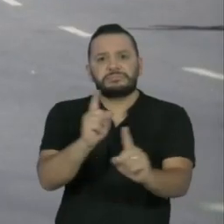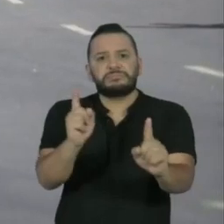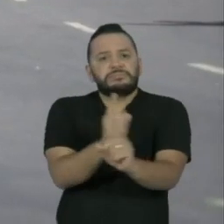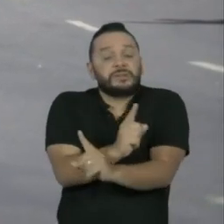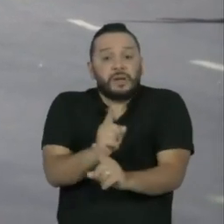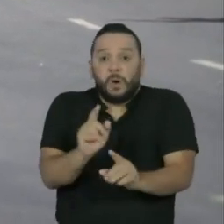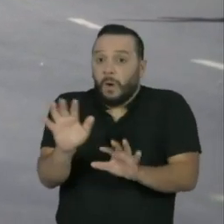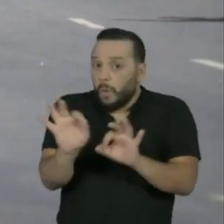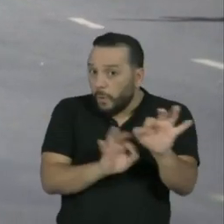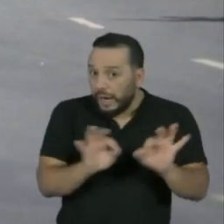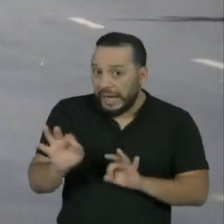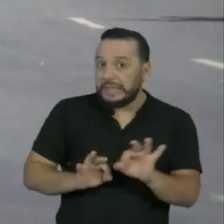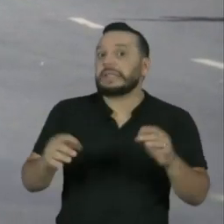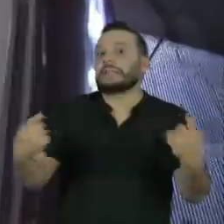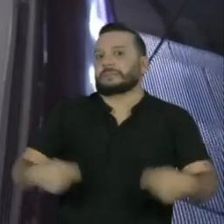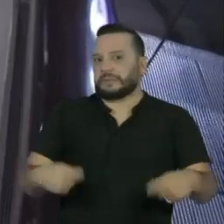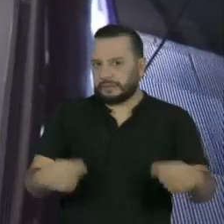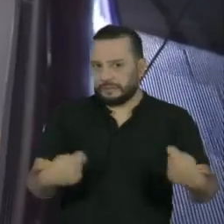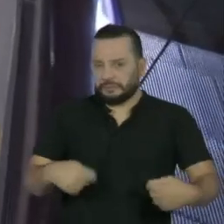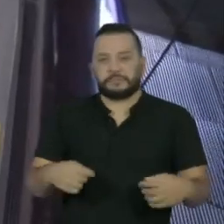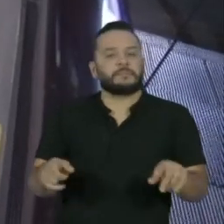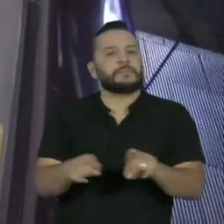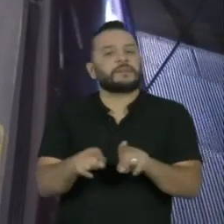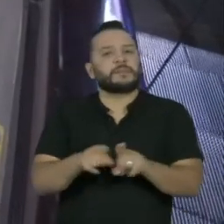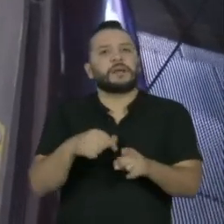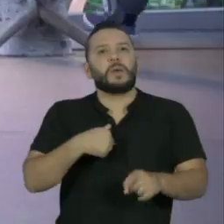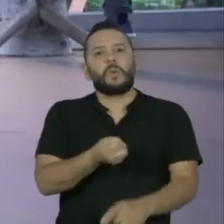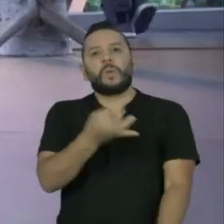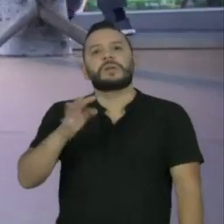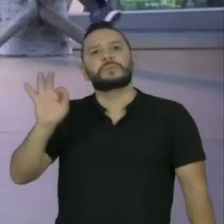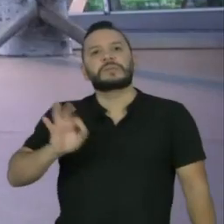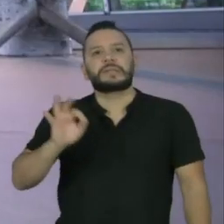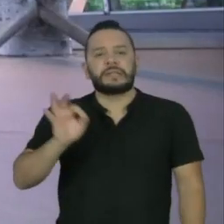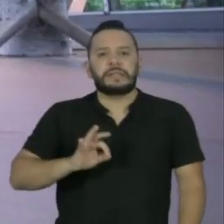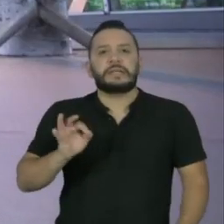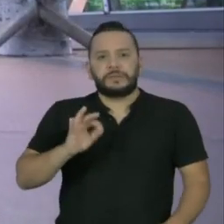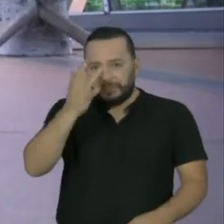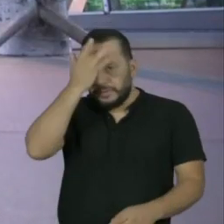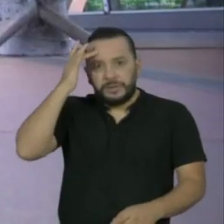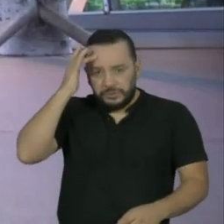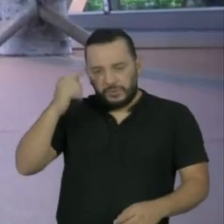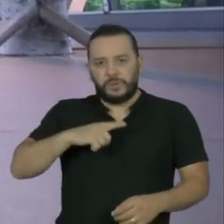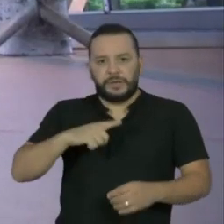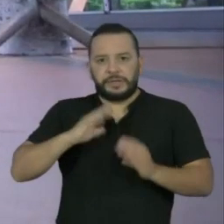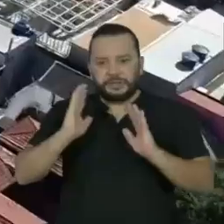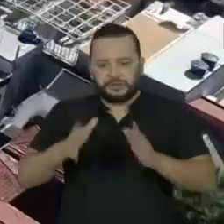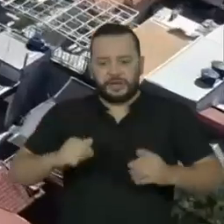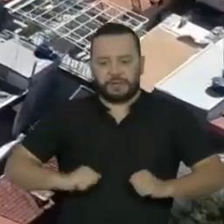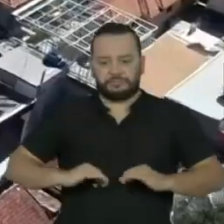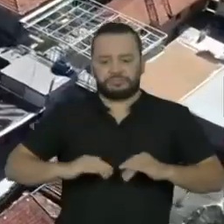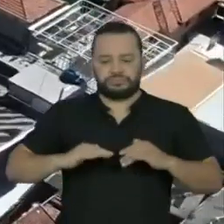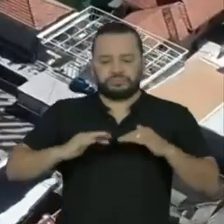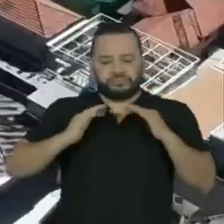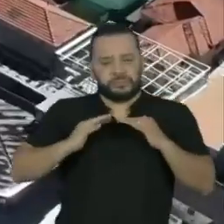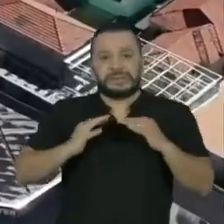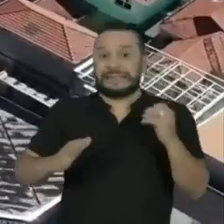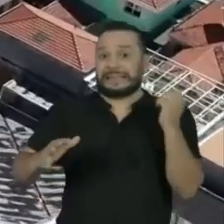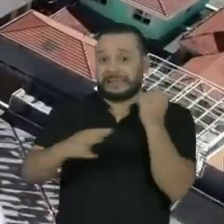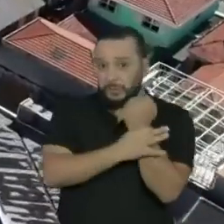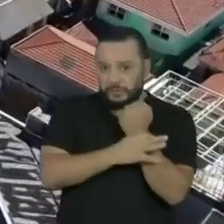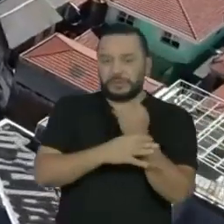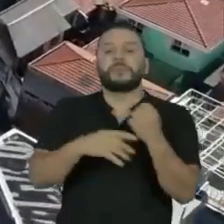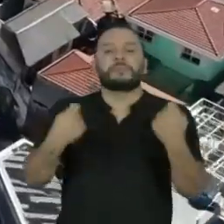O que os cientistas ainda não sabem é o percentual seguro de pessoas imunizadas. Por isso, é necessário que a pesquisa seja